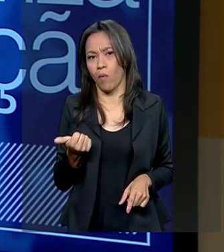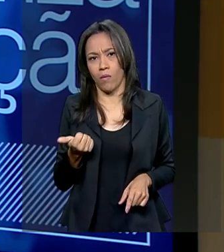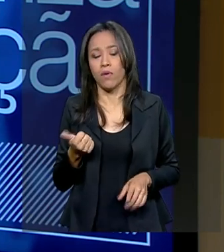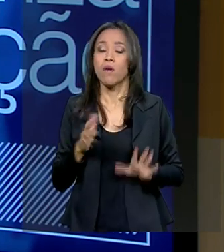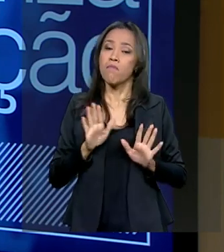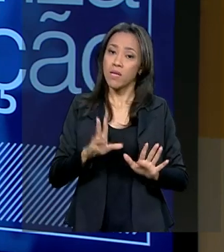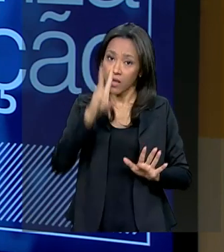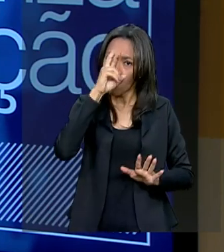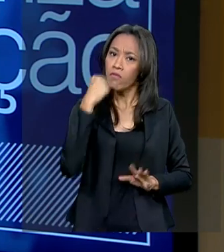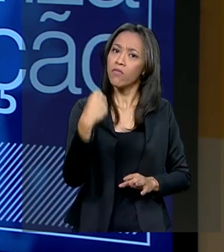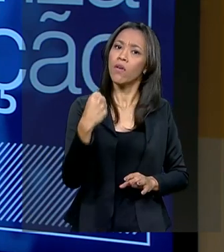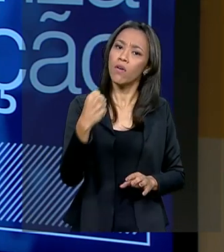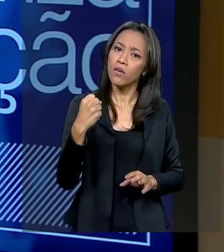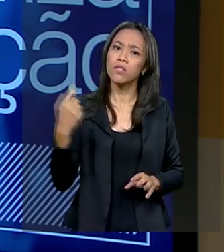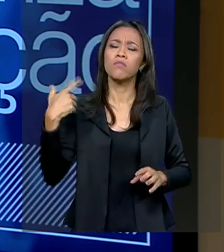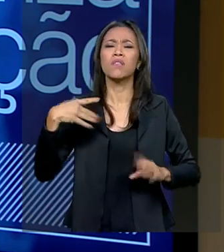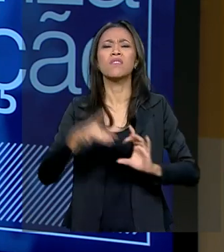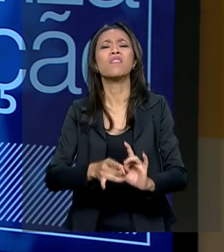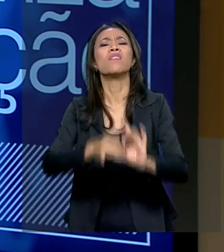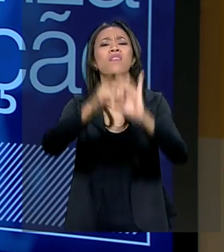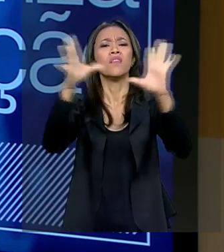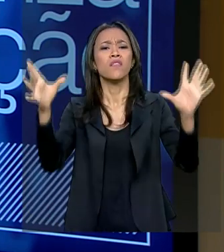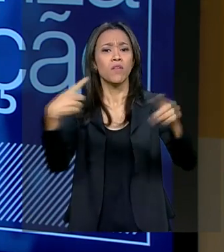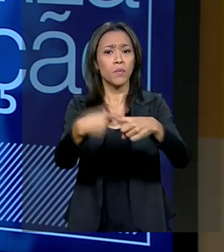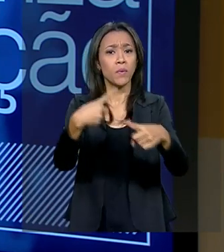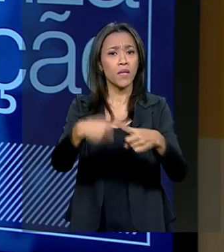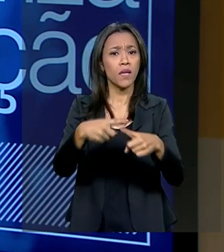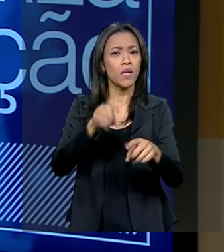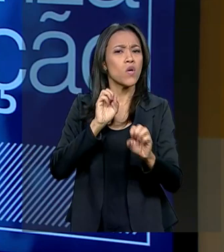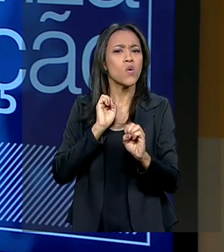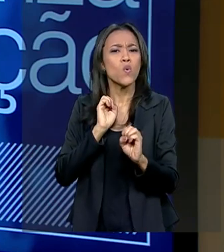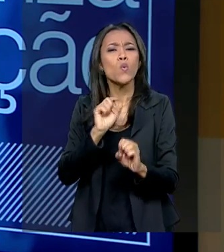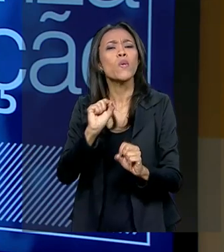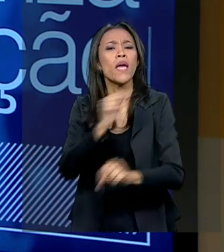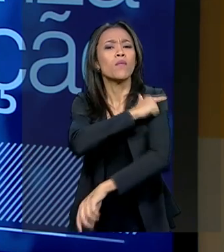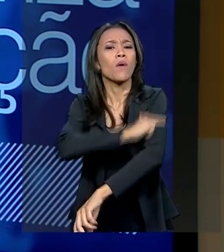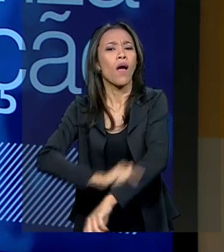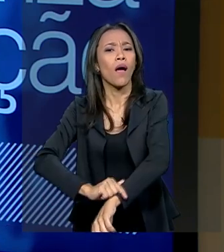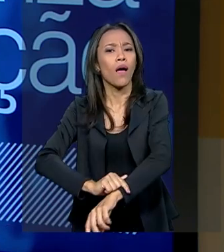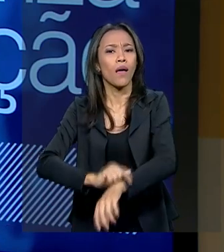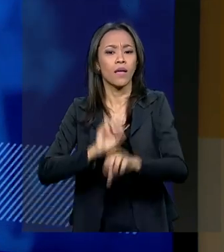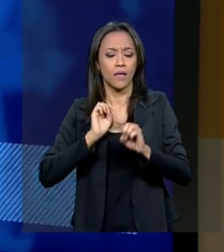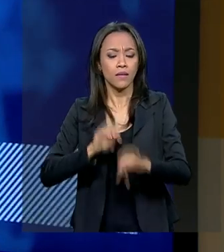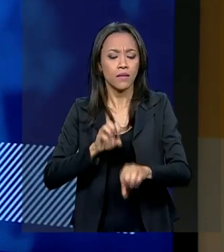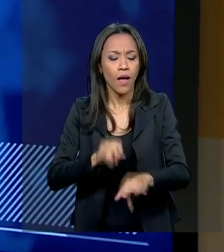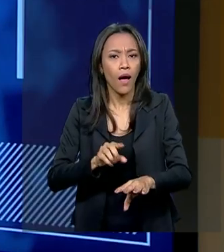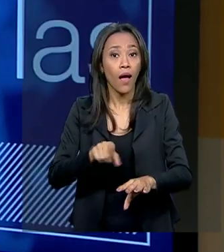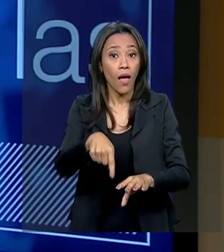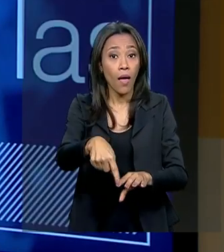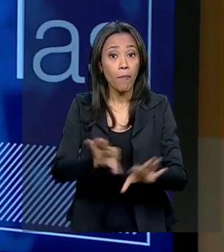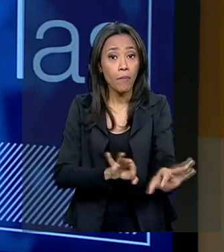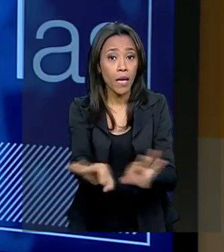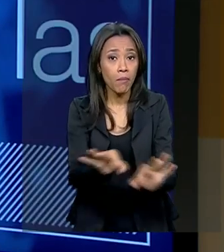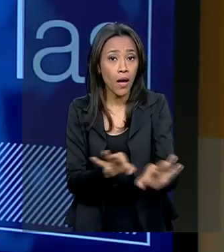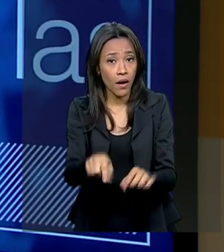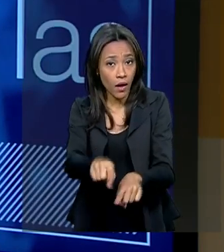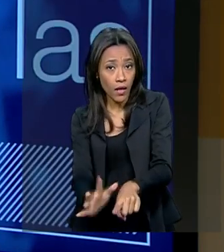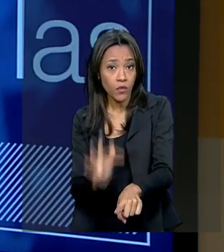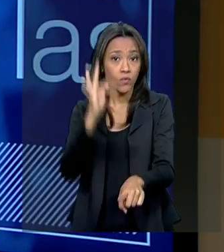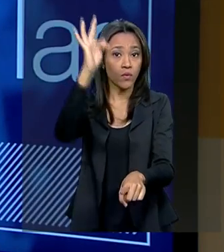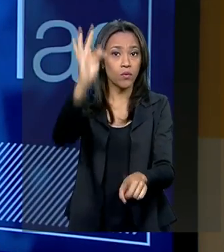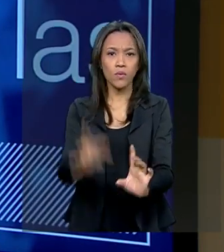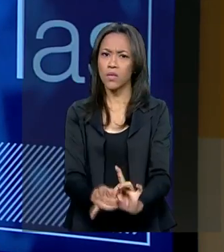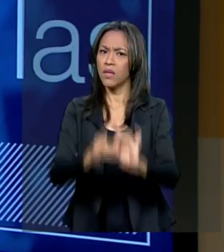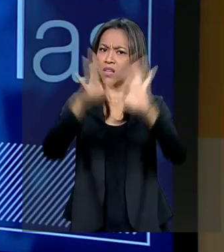fortes para serem mais livres. Porque educação, o significa educar? É preparar os nossos filhos para serem livres.